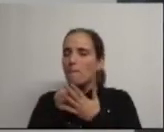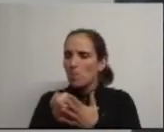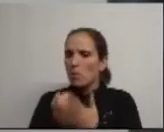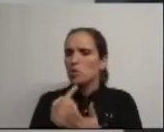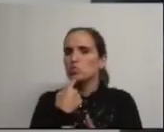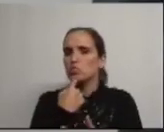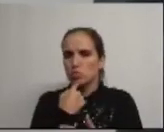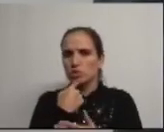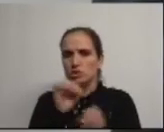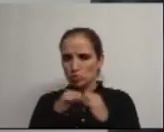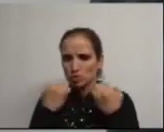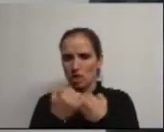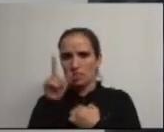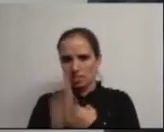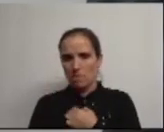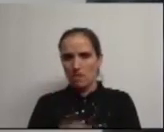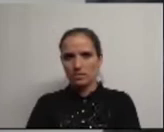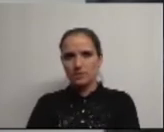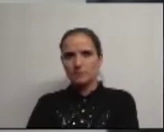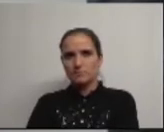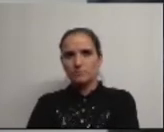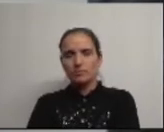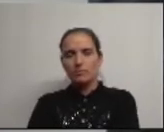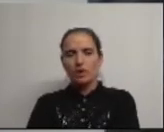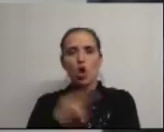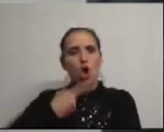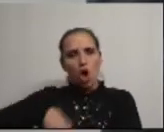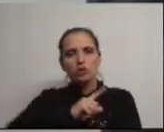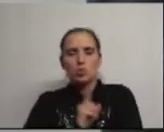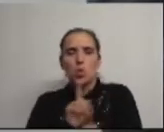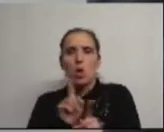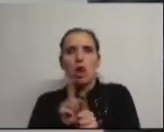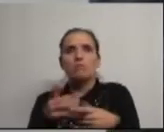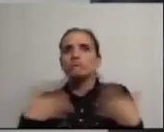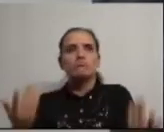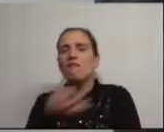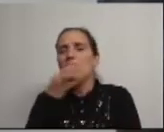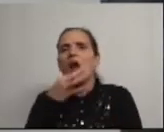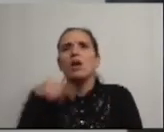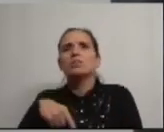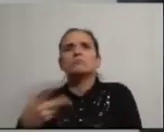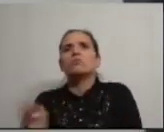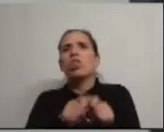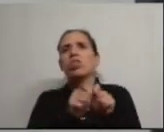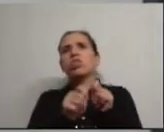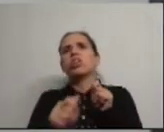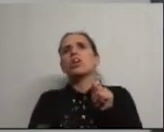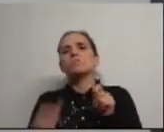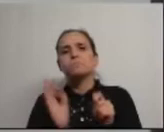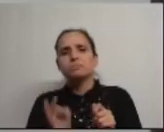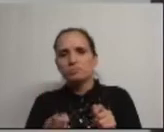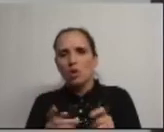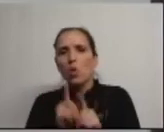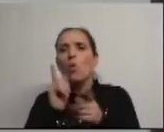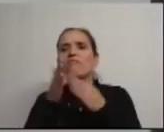na ação social. Nós não iremos falar aqui e alongar-nos sobre